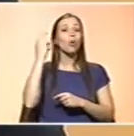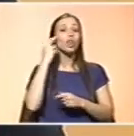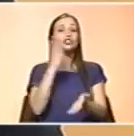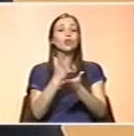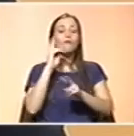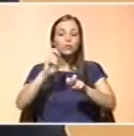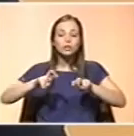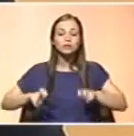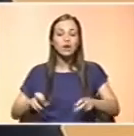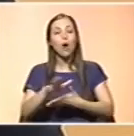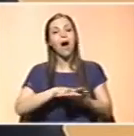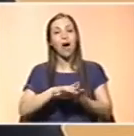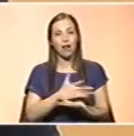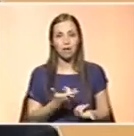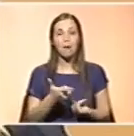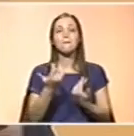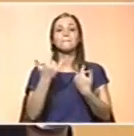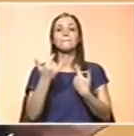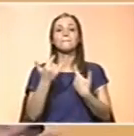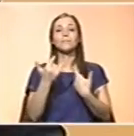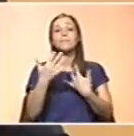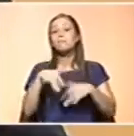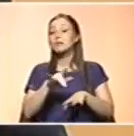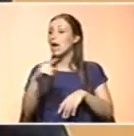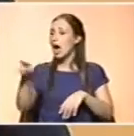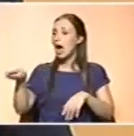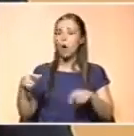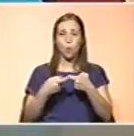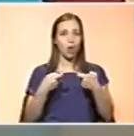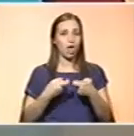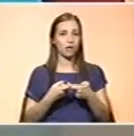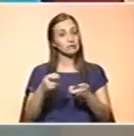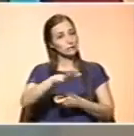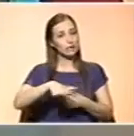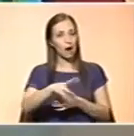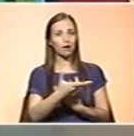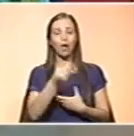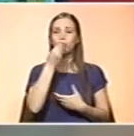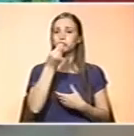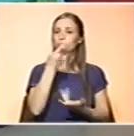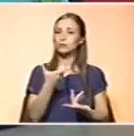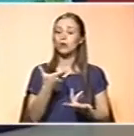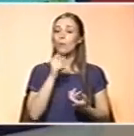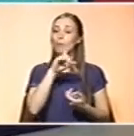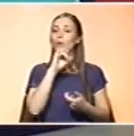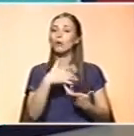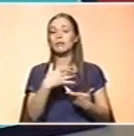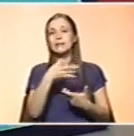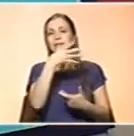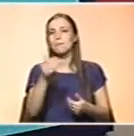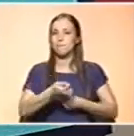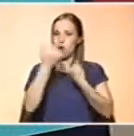da biofortificação, mas, portanto, temos aqui colegas da nutrição que poderão dizer melhor do que eu, mas